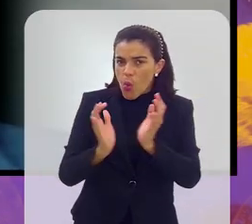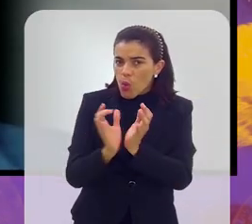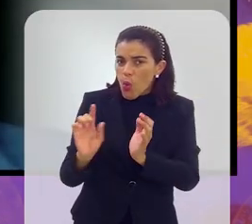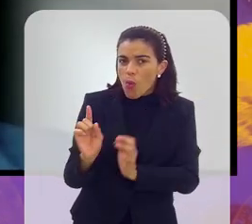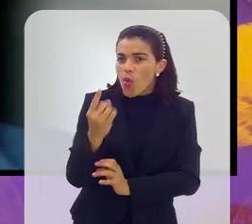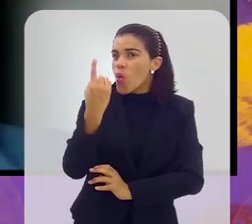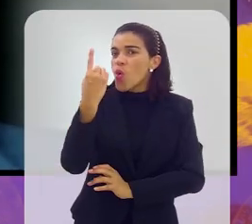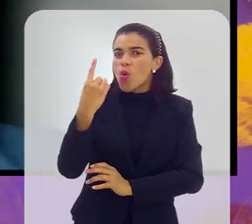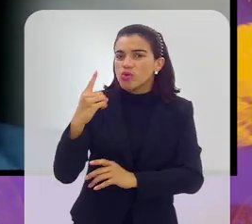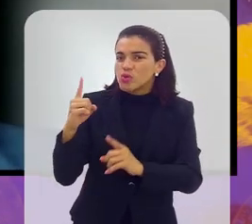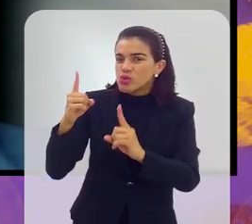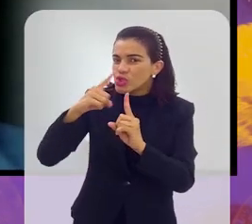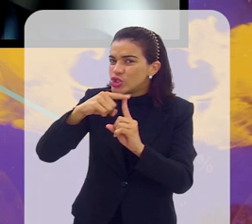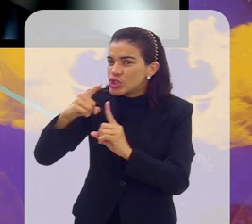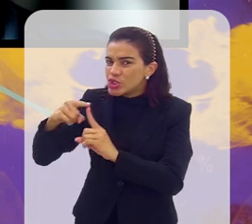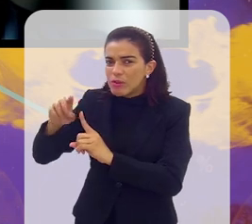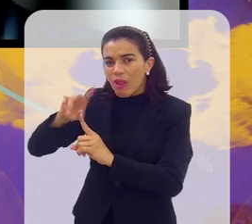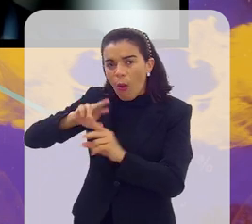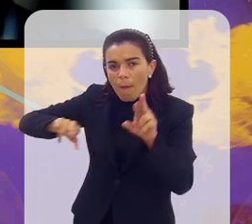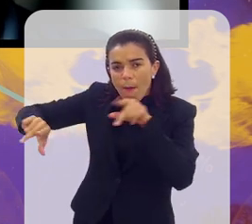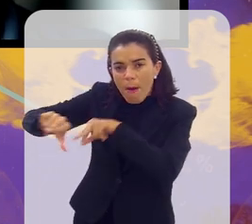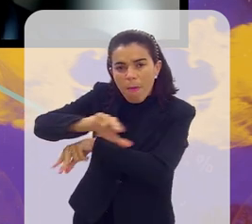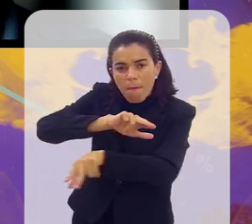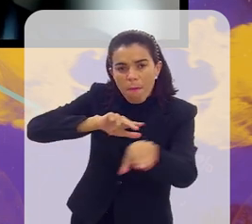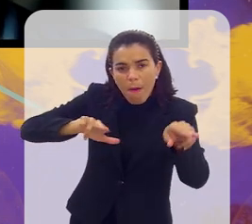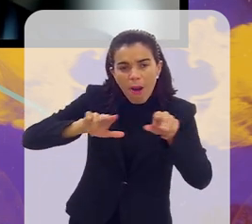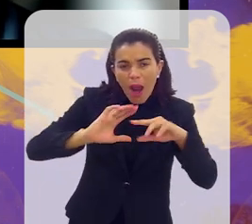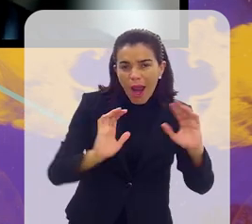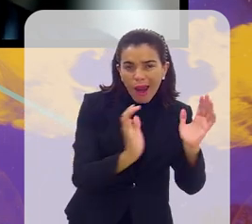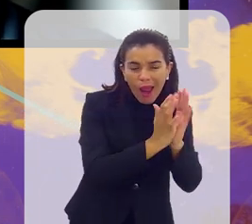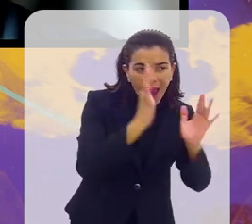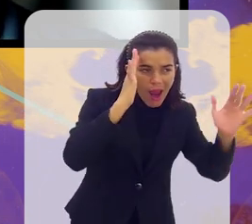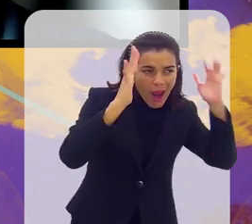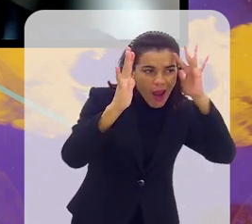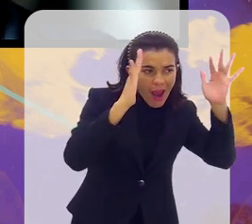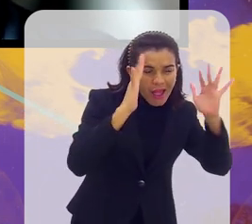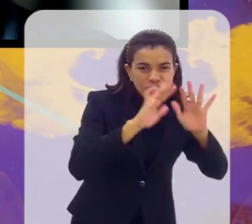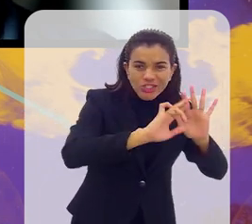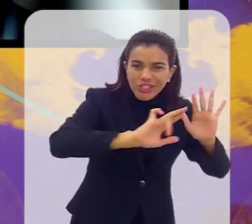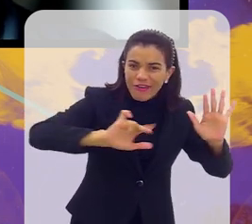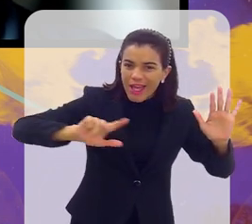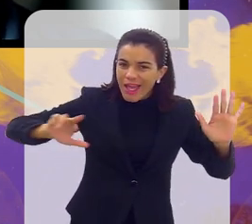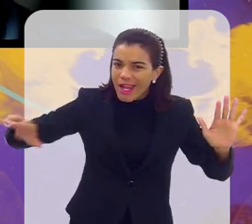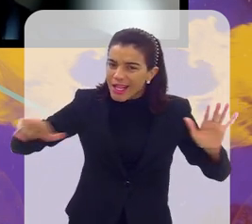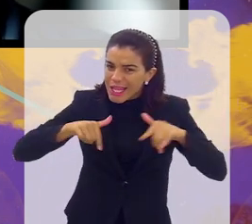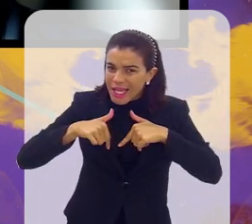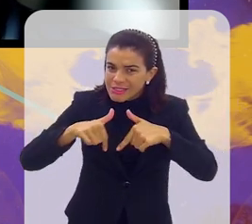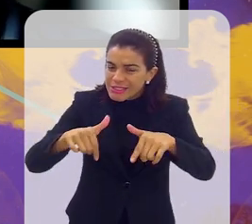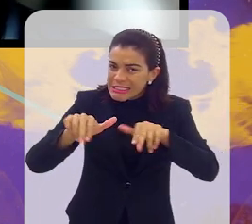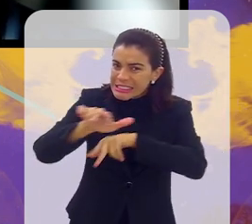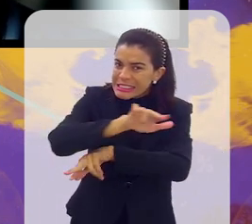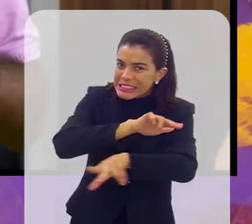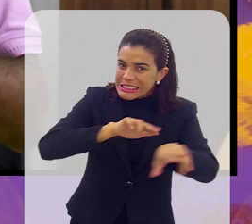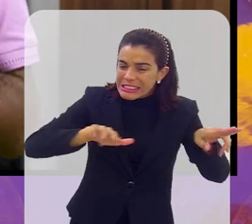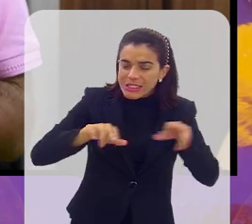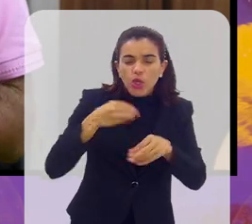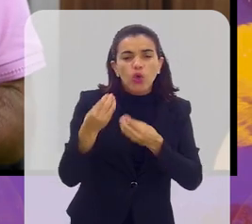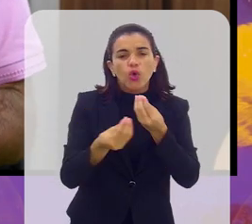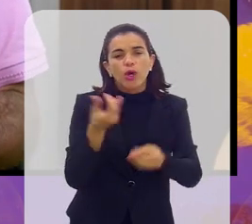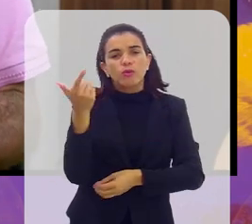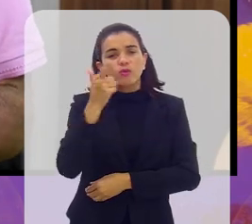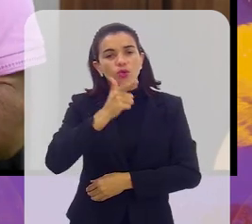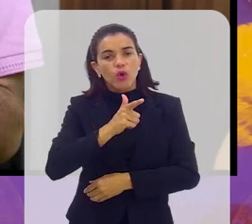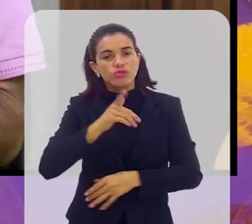homogêneo, é um grupo heterogêneo. Um grupo diferente. Cada um tem o seu pensar, cada um tem o seu modo de agir. Como